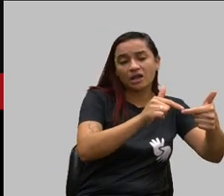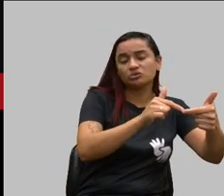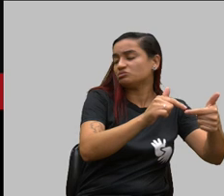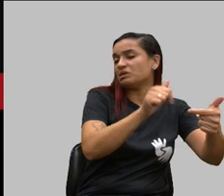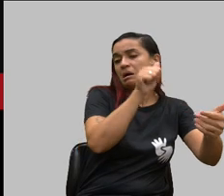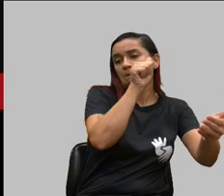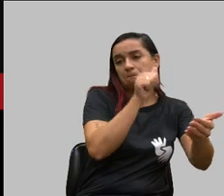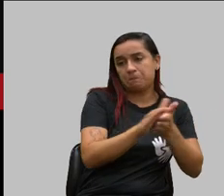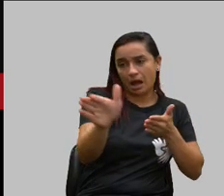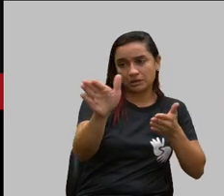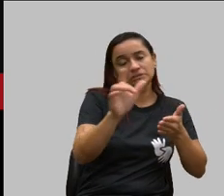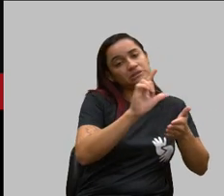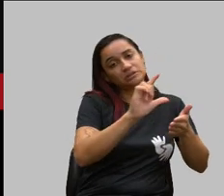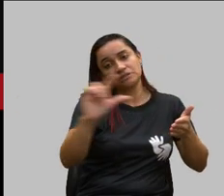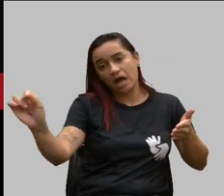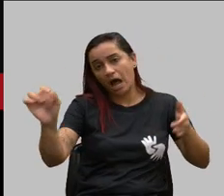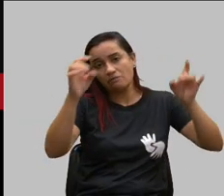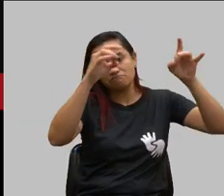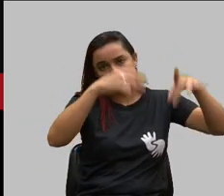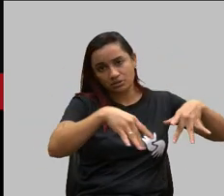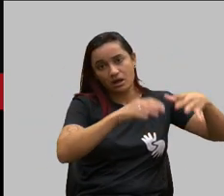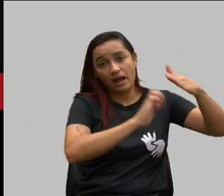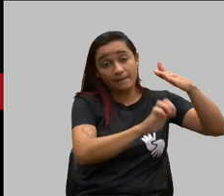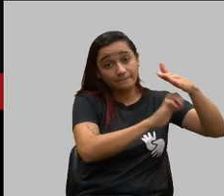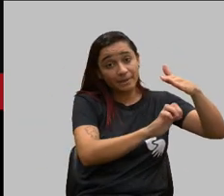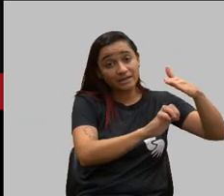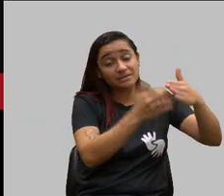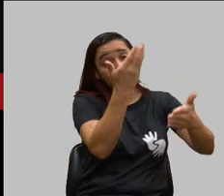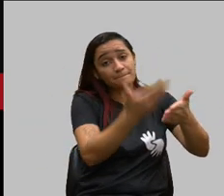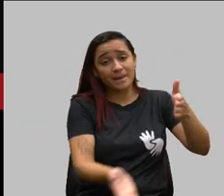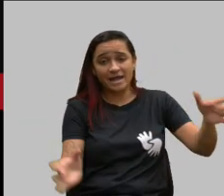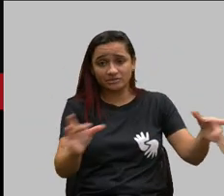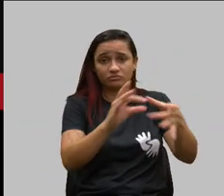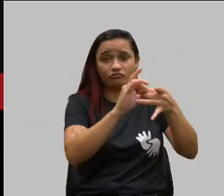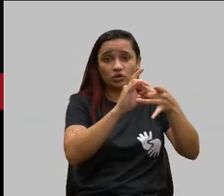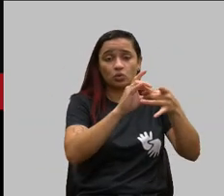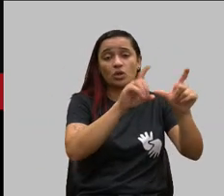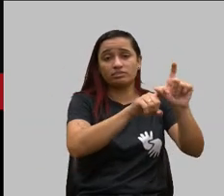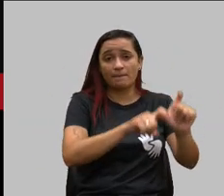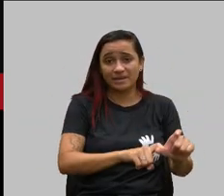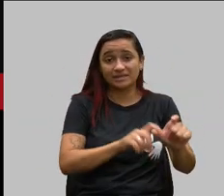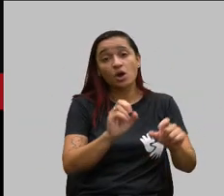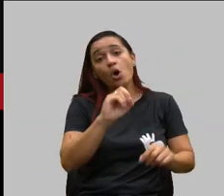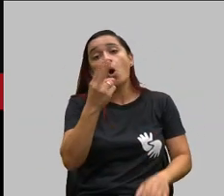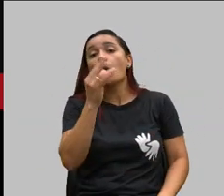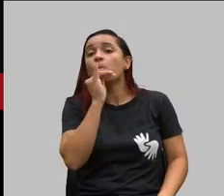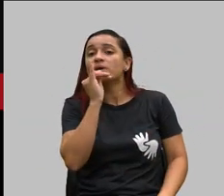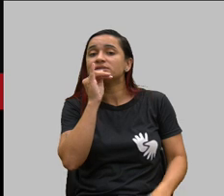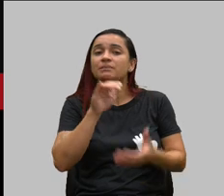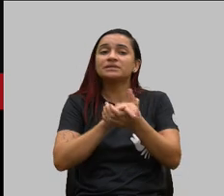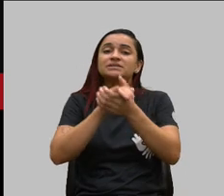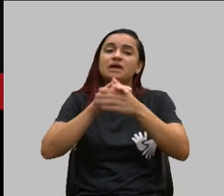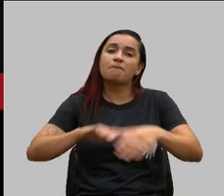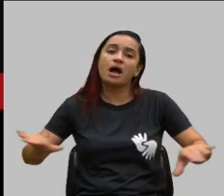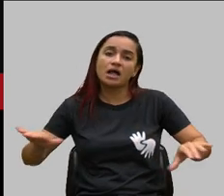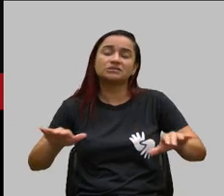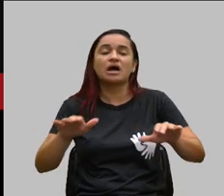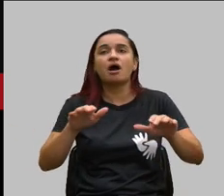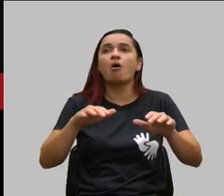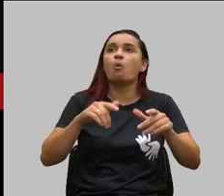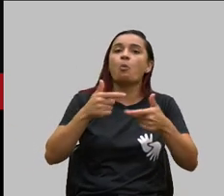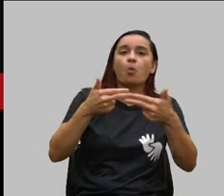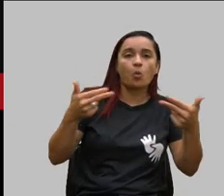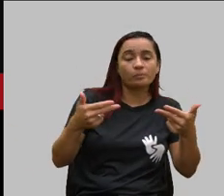a OAB por exemplo ou a perda do vínculo de dependência no caso de uma separação por exemplo e desde que